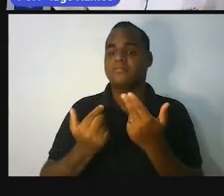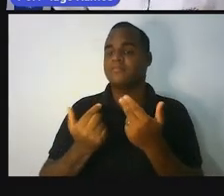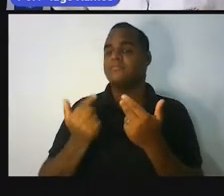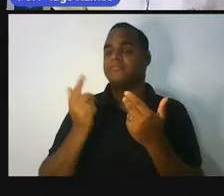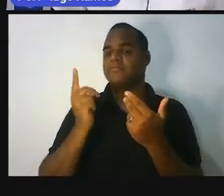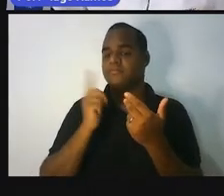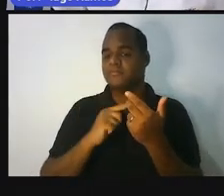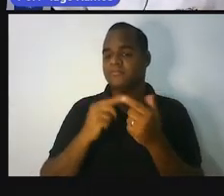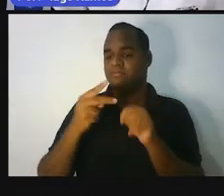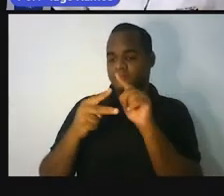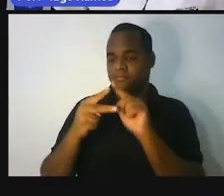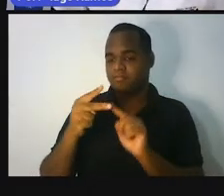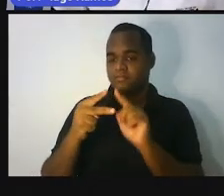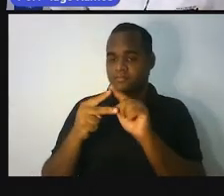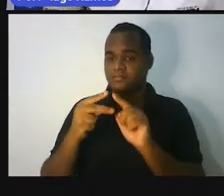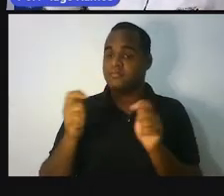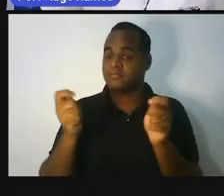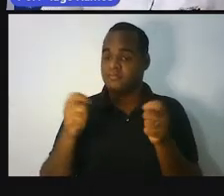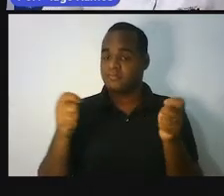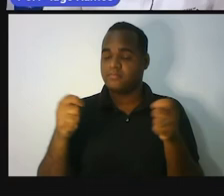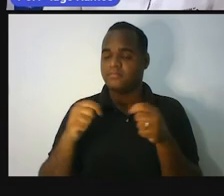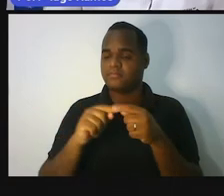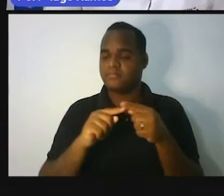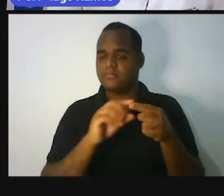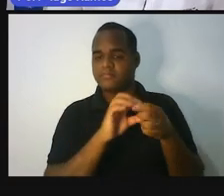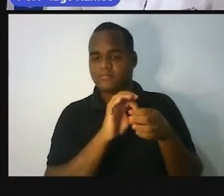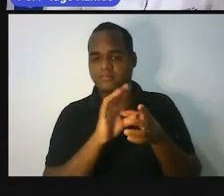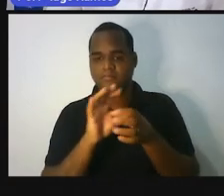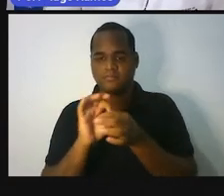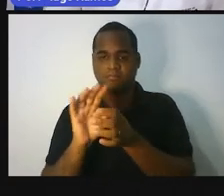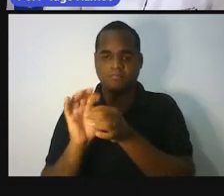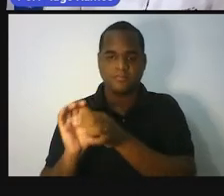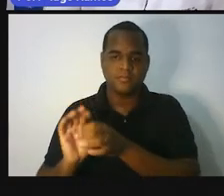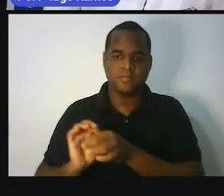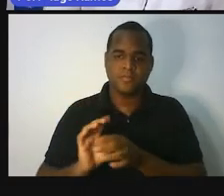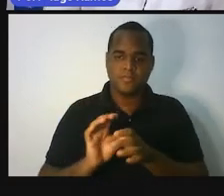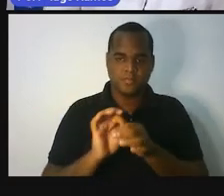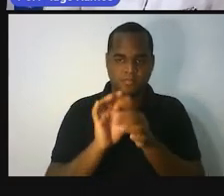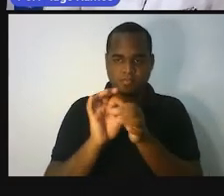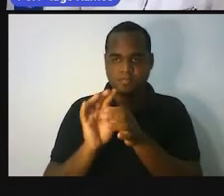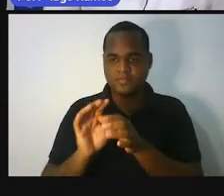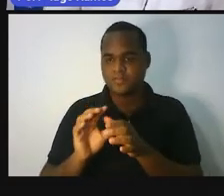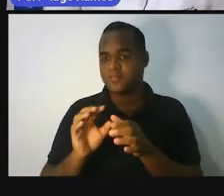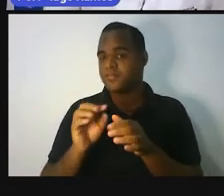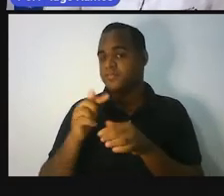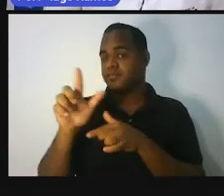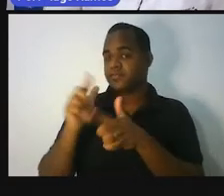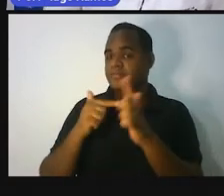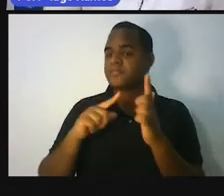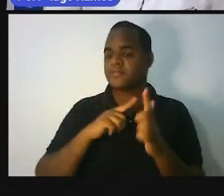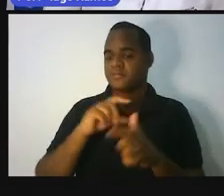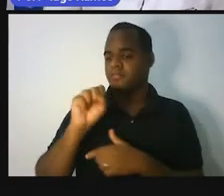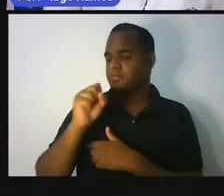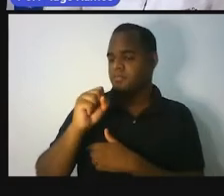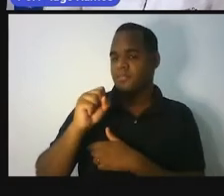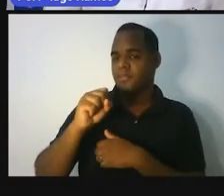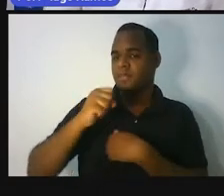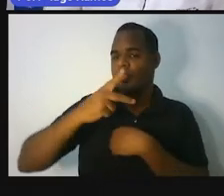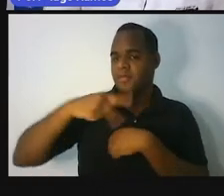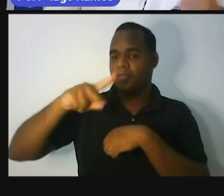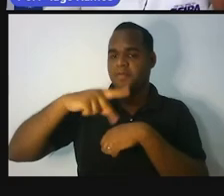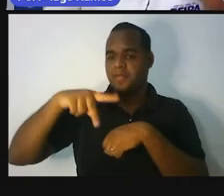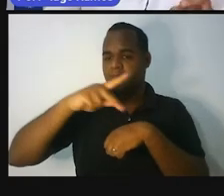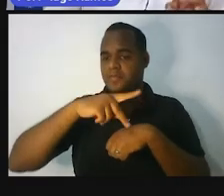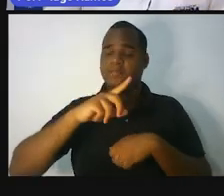esses dois, você terá liberdade para fazer com os outros oito países. Tá bom?